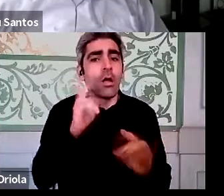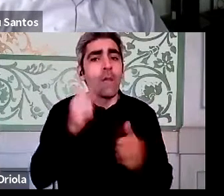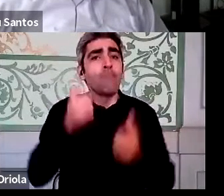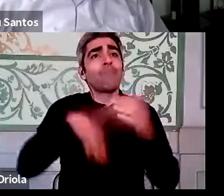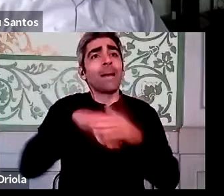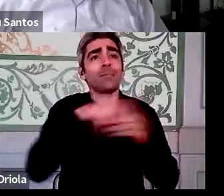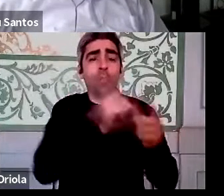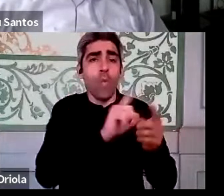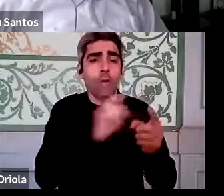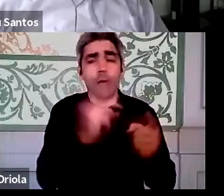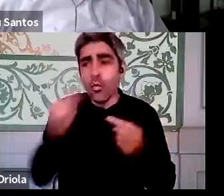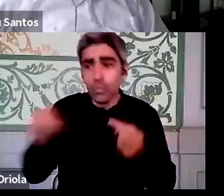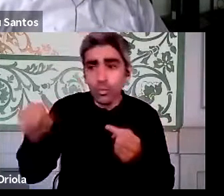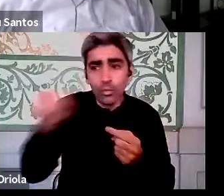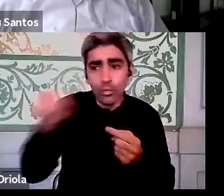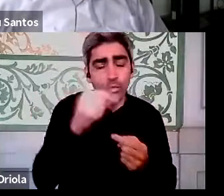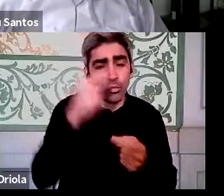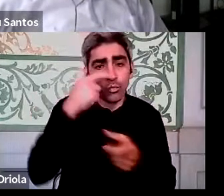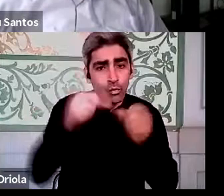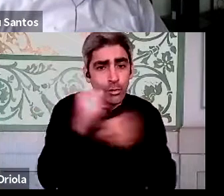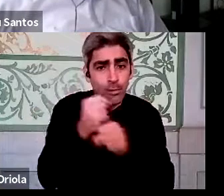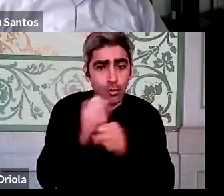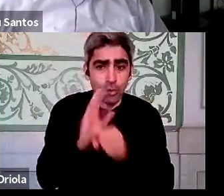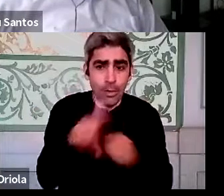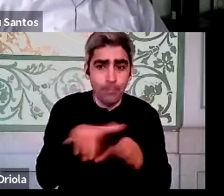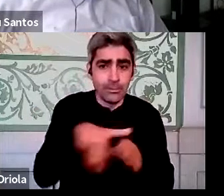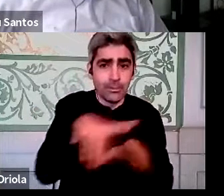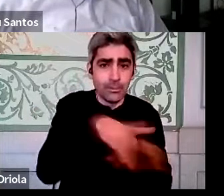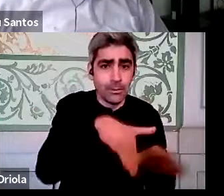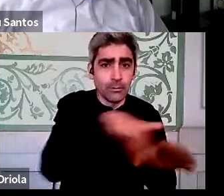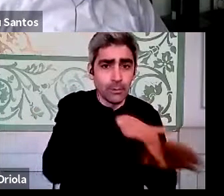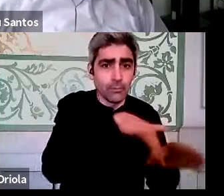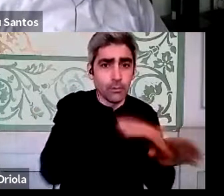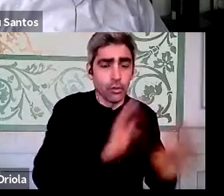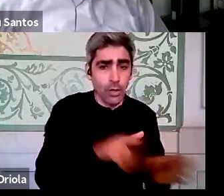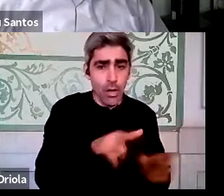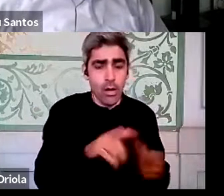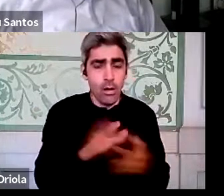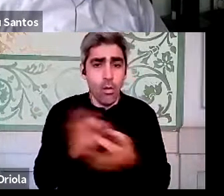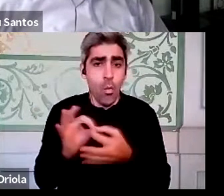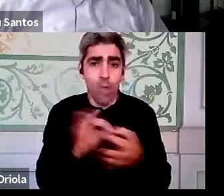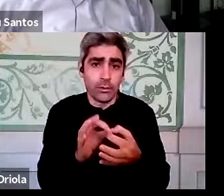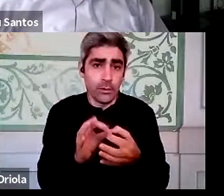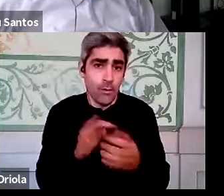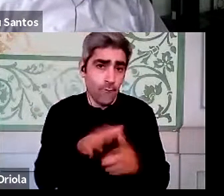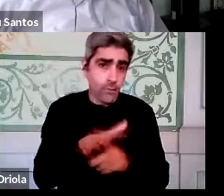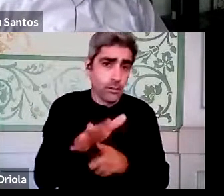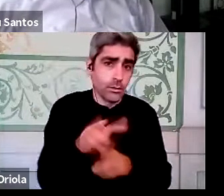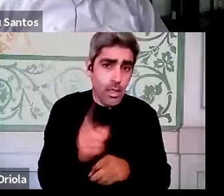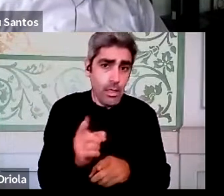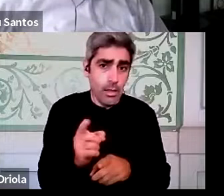houve aqui uma lógica de participação que, de certa forma, veio a reboque da colaboração. Agora, eu acho que